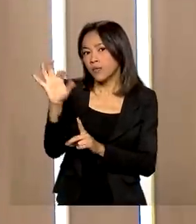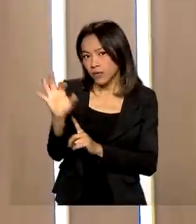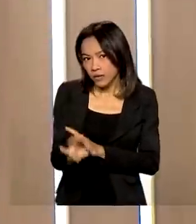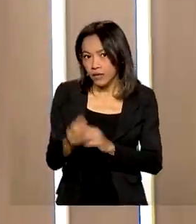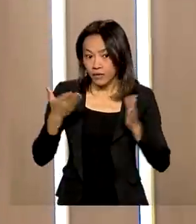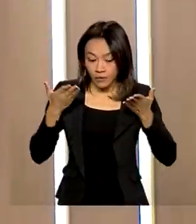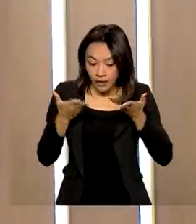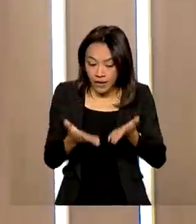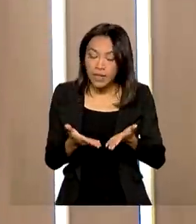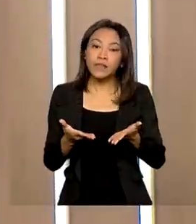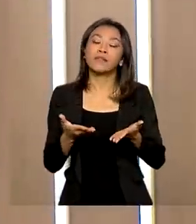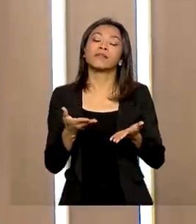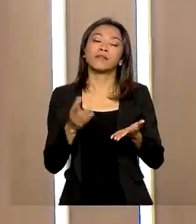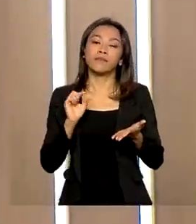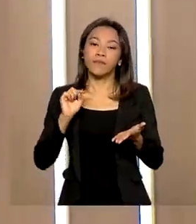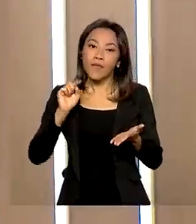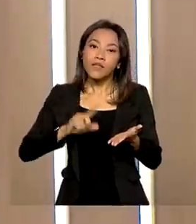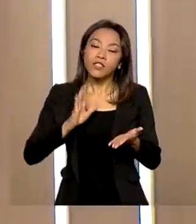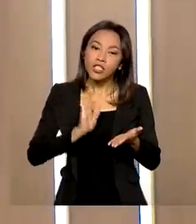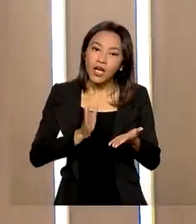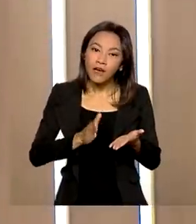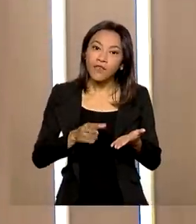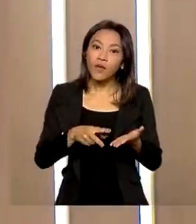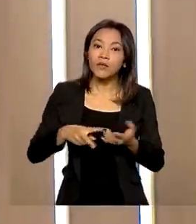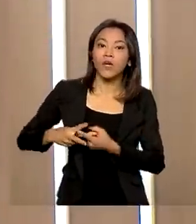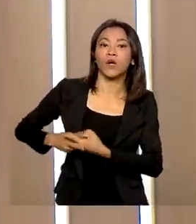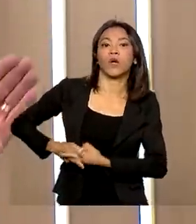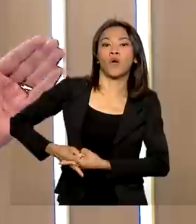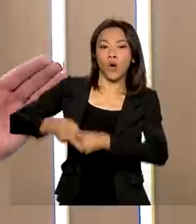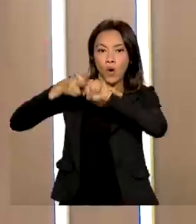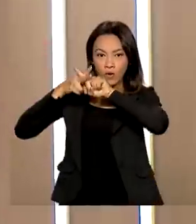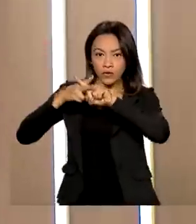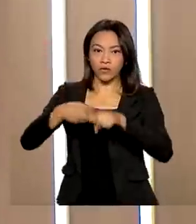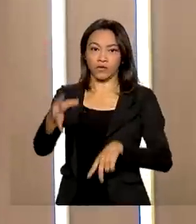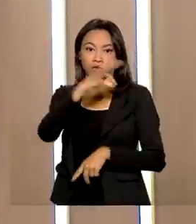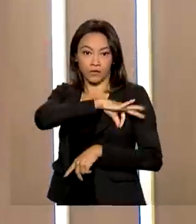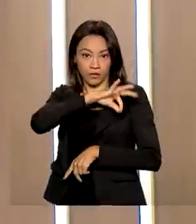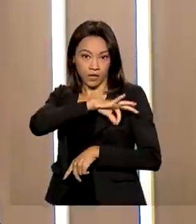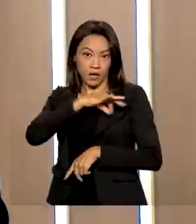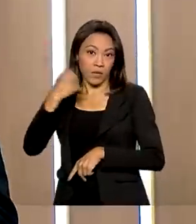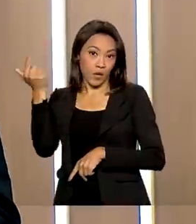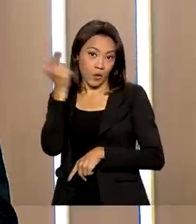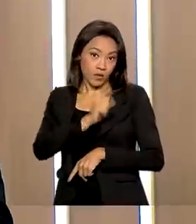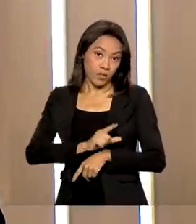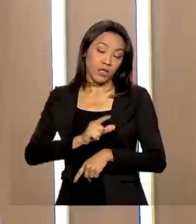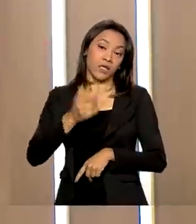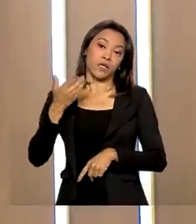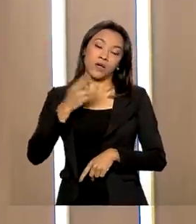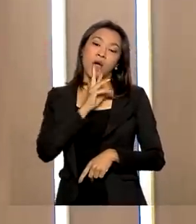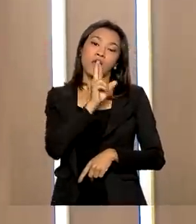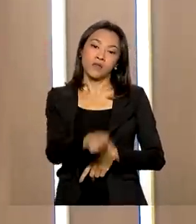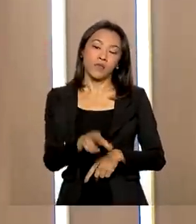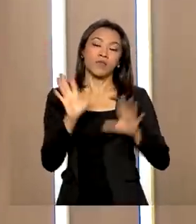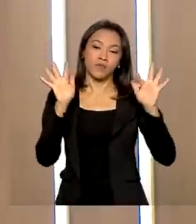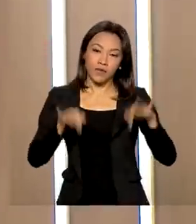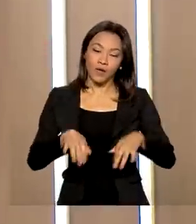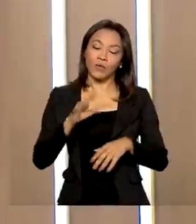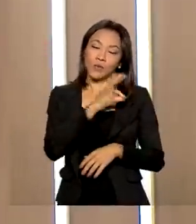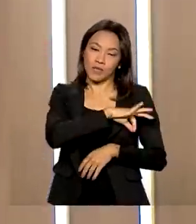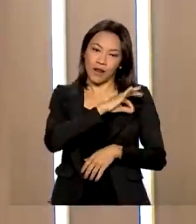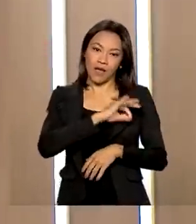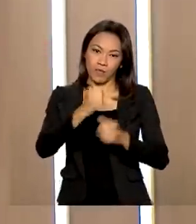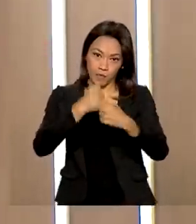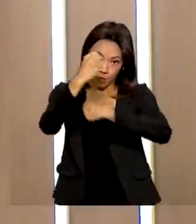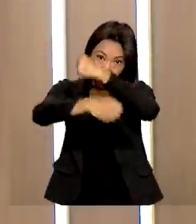Então, este índice foi, justamente, aplicado ao salário mínimo para chegar a esse resultado de um salário mínimo de R$.293,00